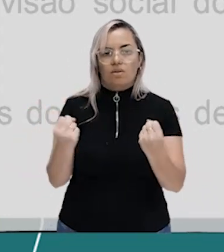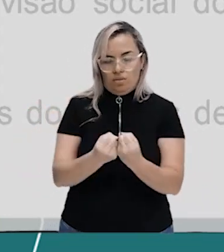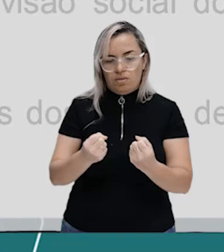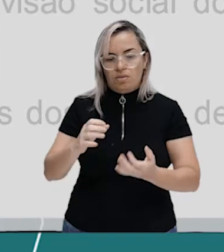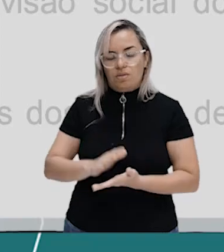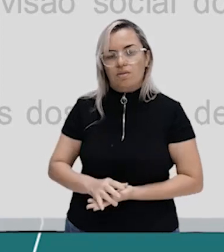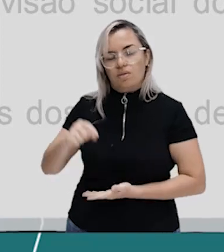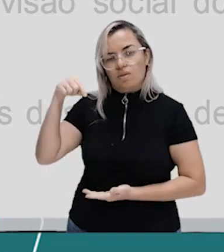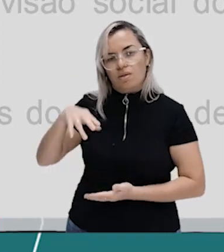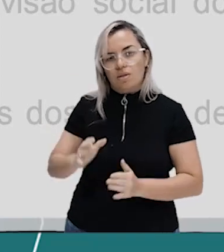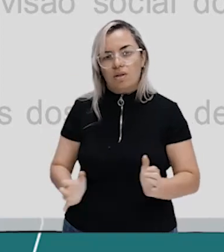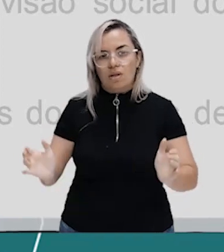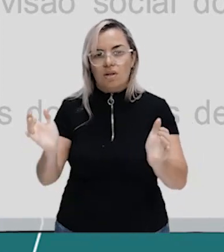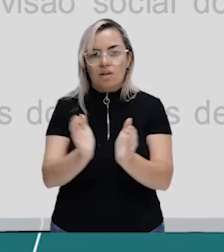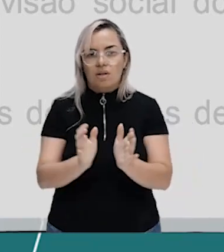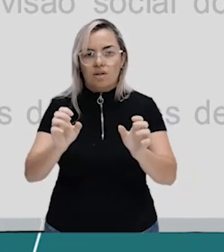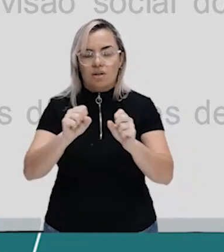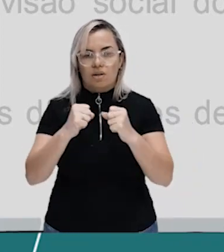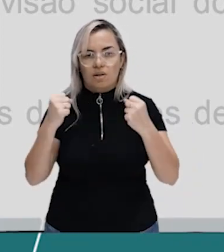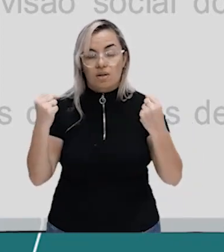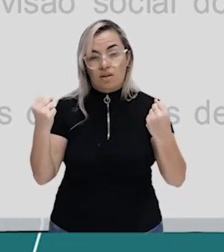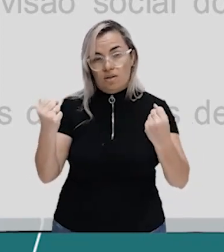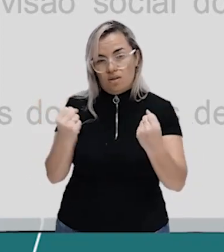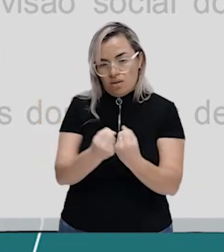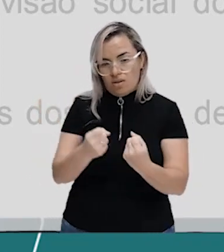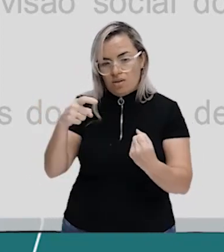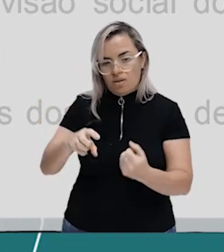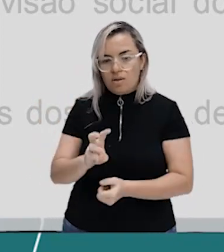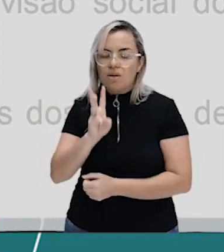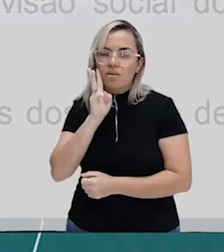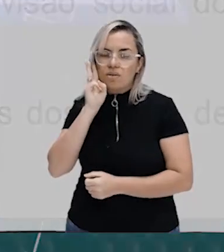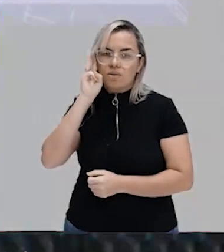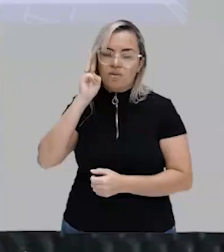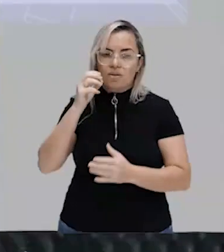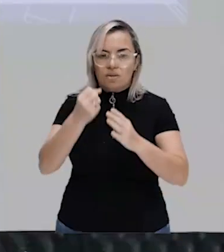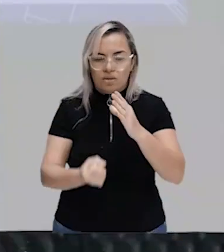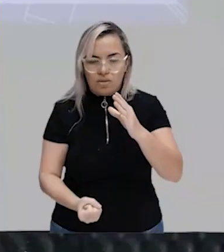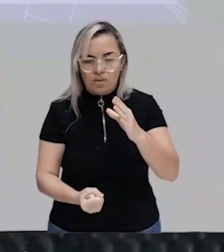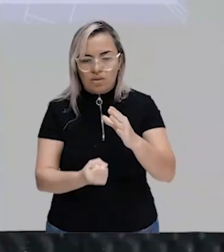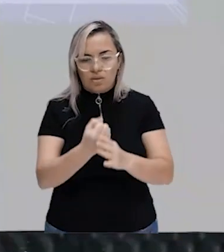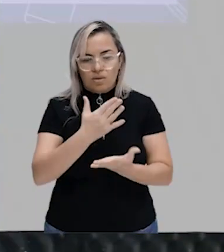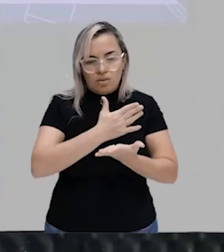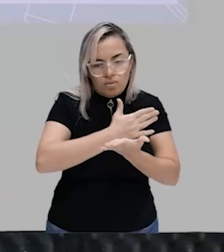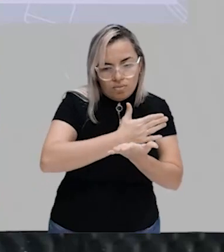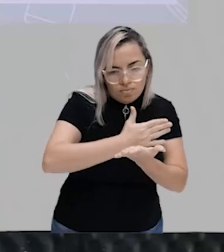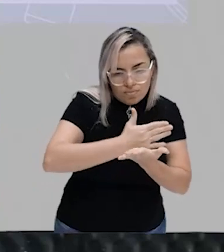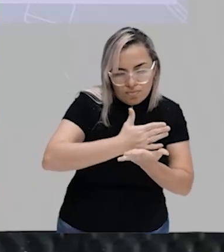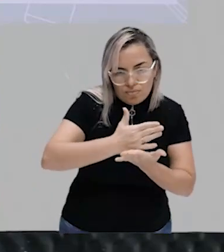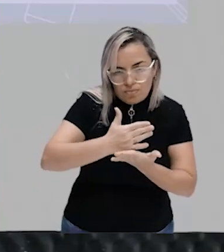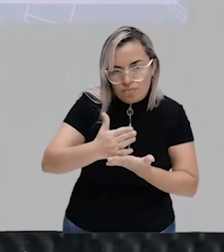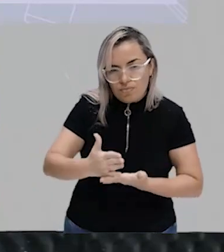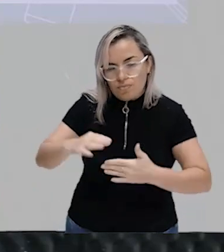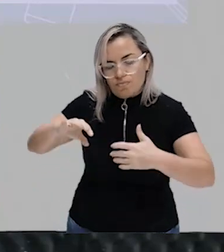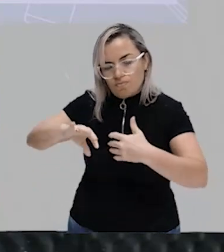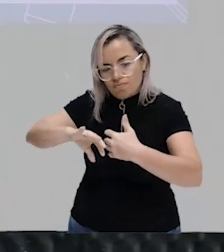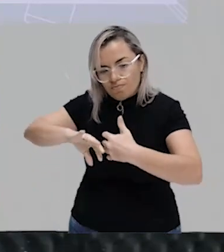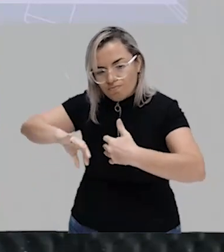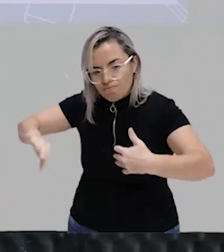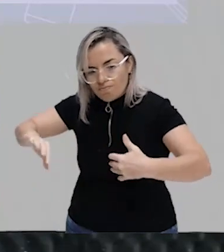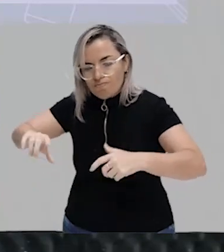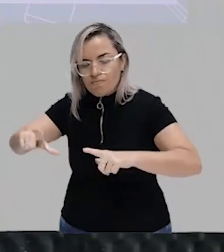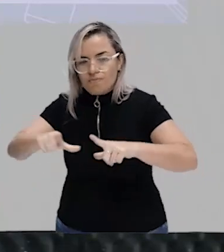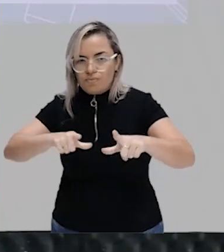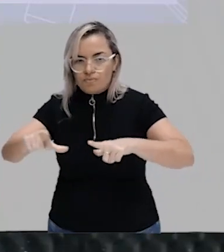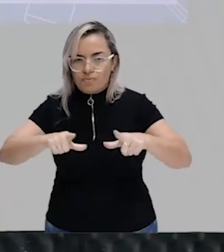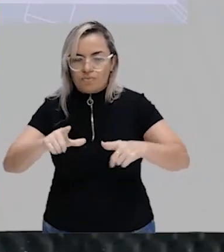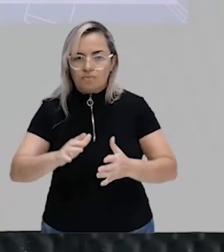As classes sociais, para Karl Marx, surgem a partir da divisão social do trabalho. Olha